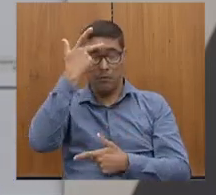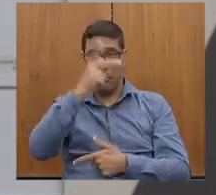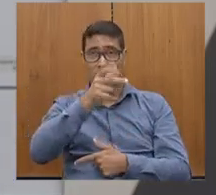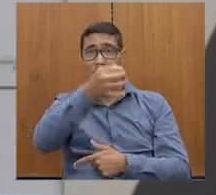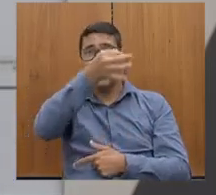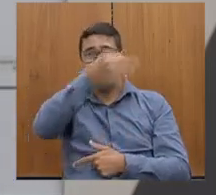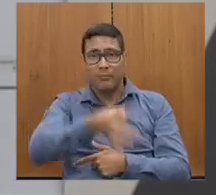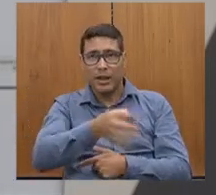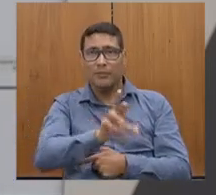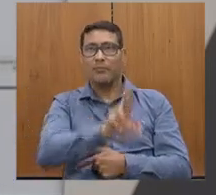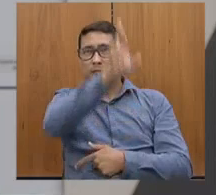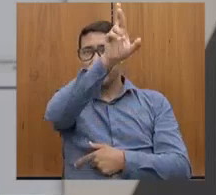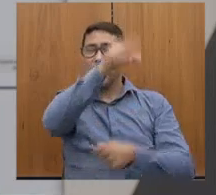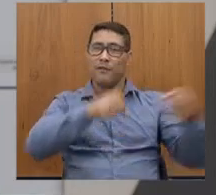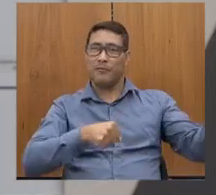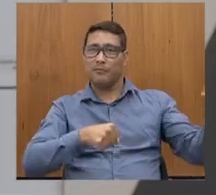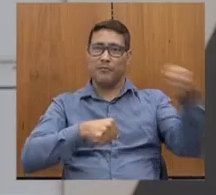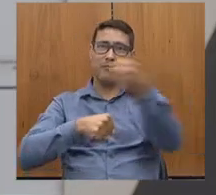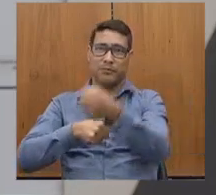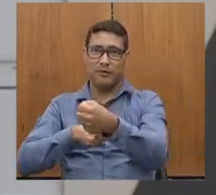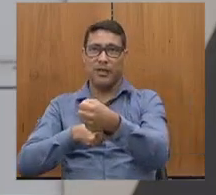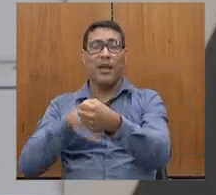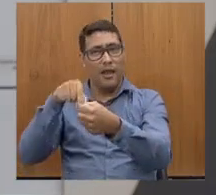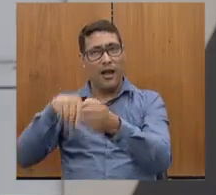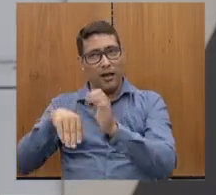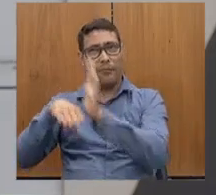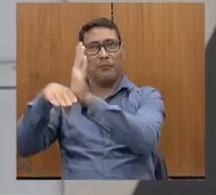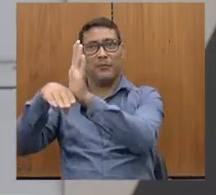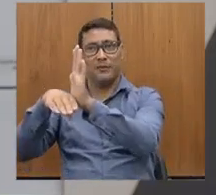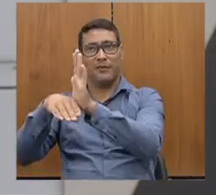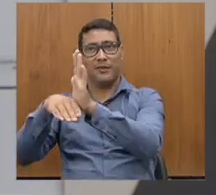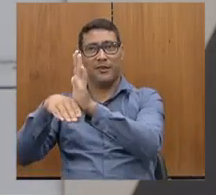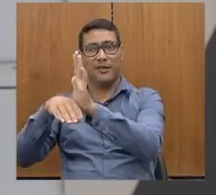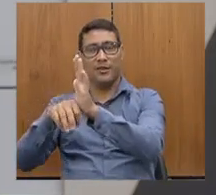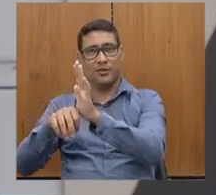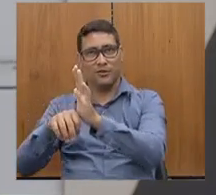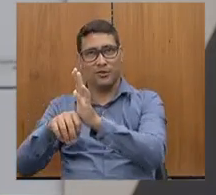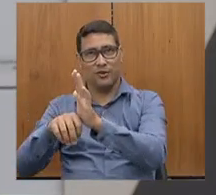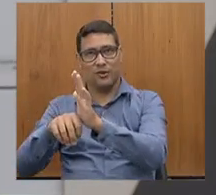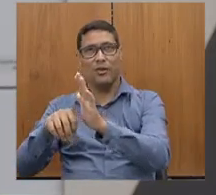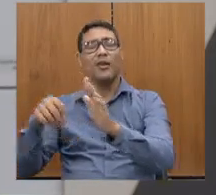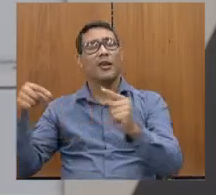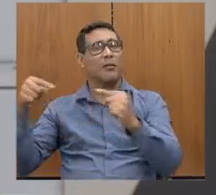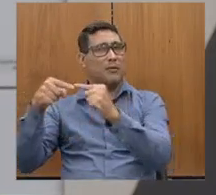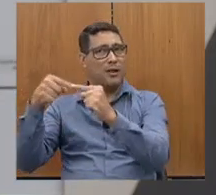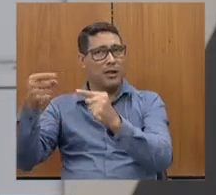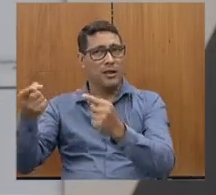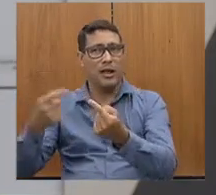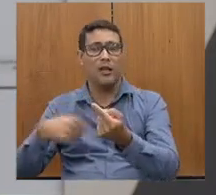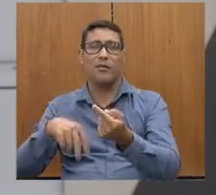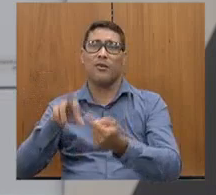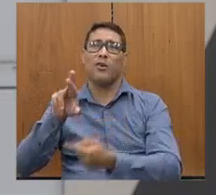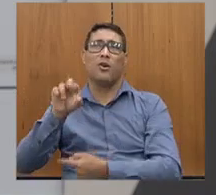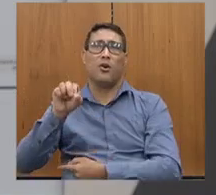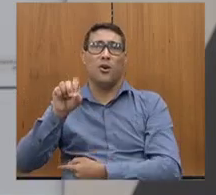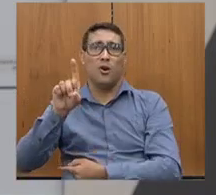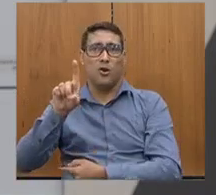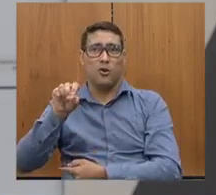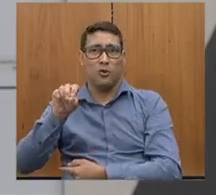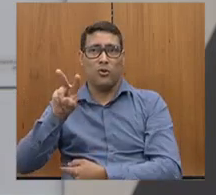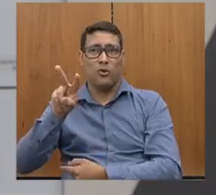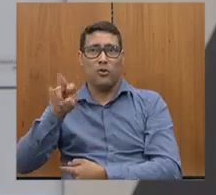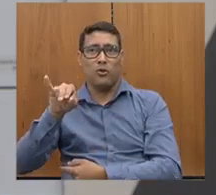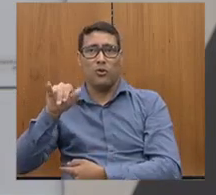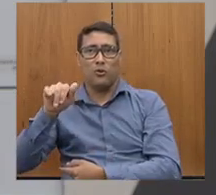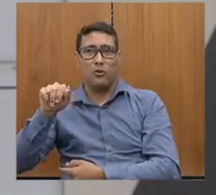Então, nós temos aí, podemos olhar que o vegado, não só nessas questões das rodovias, mas, principalmente, é algo que ninguém